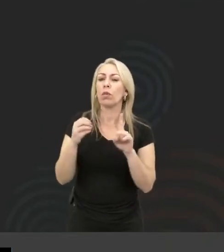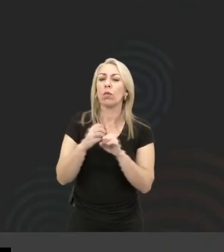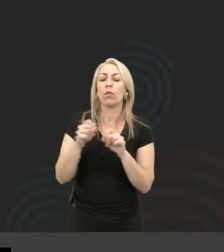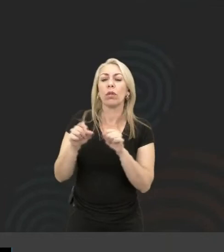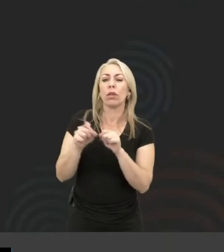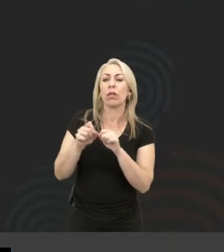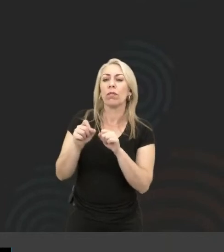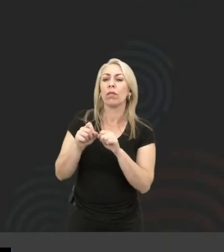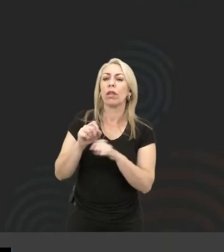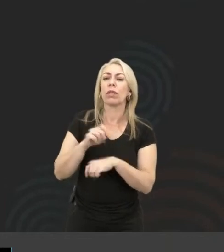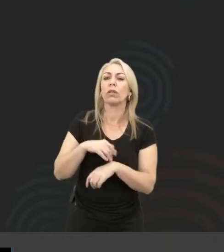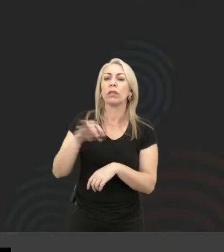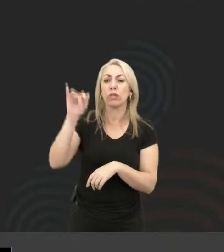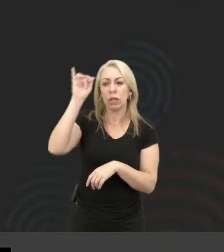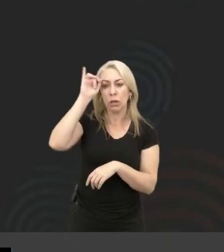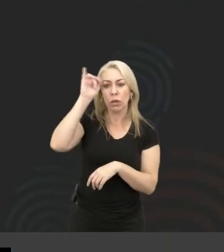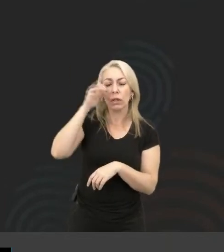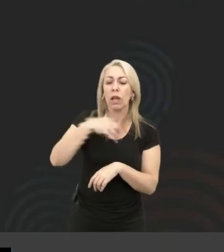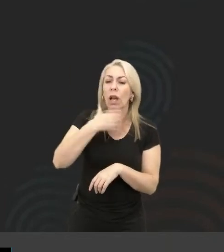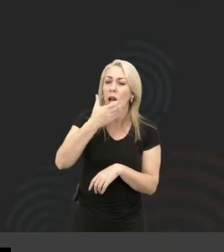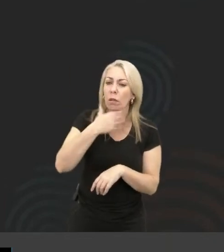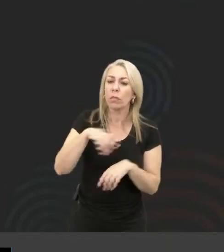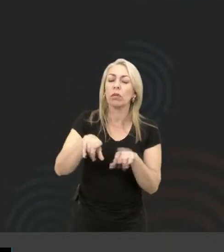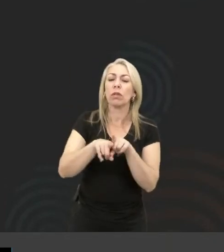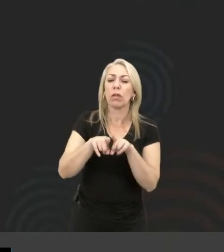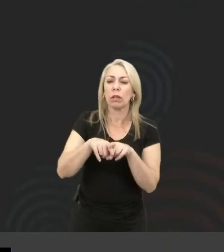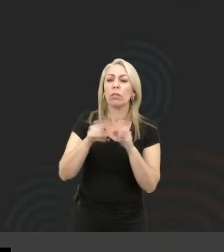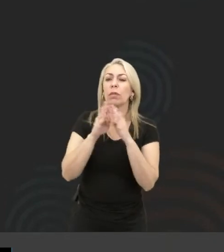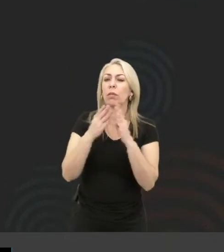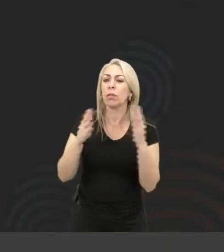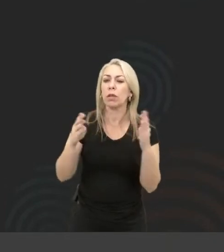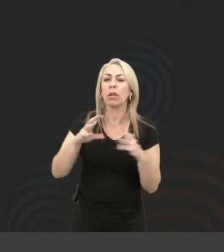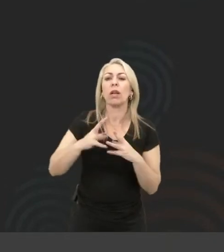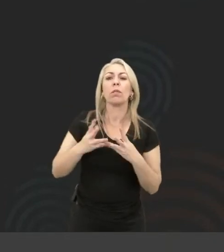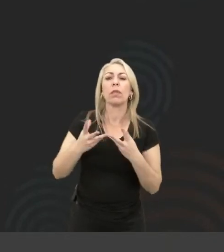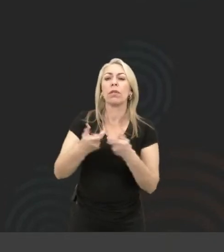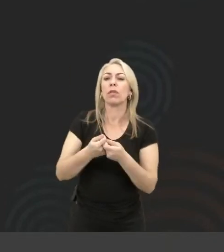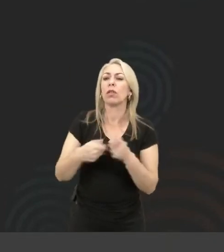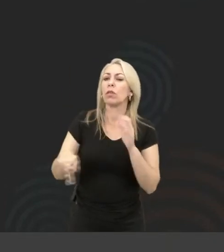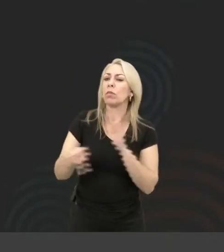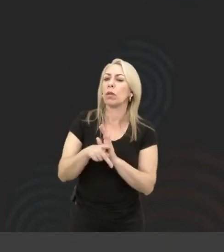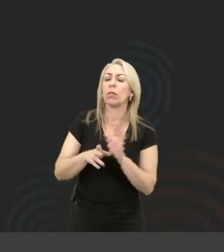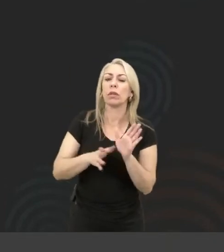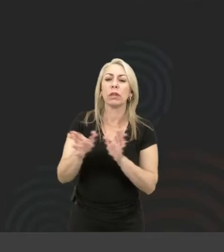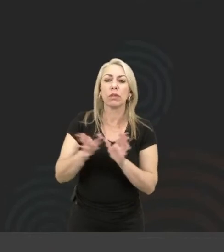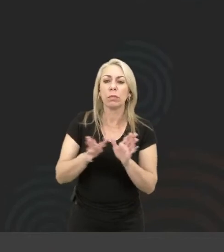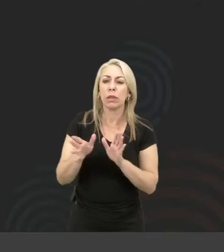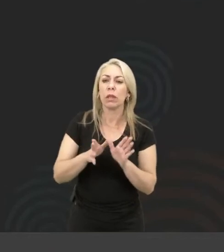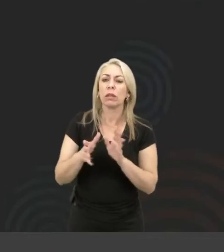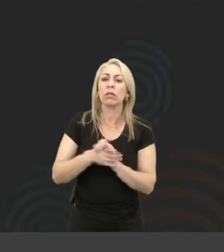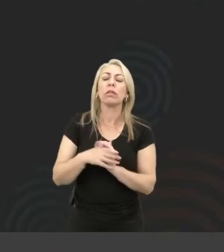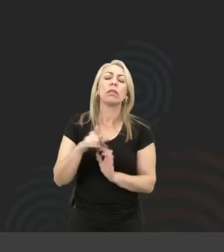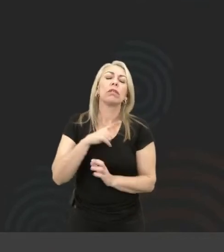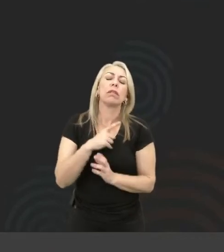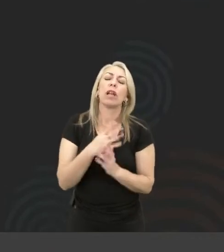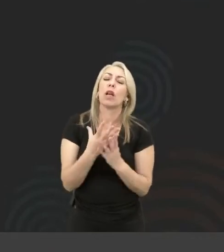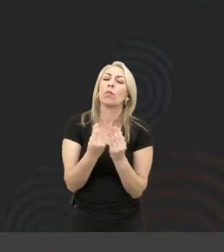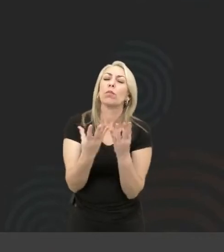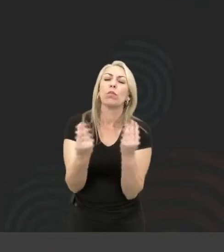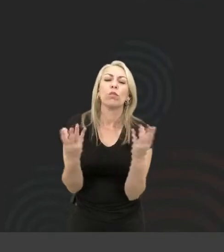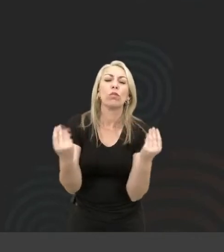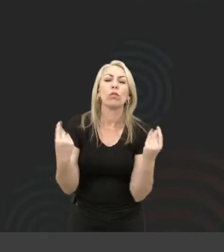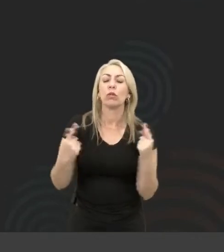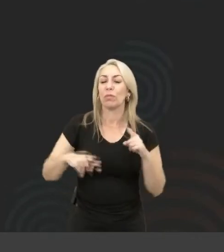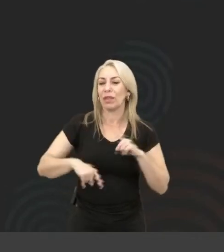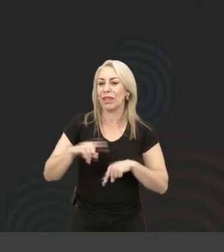desenvolve para iOS. A Apple tem uma biblioteca maravilhosa também de acessibilidade. Então, tem muito material.